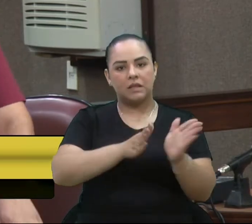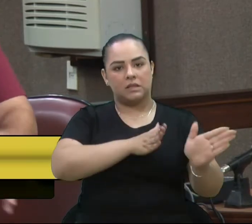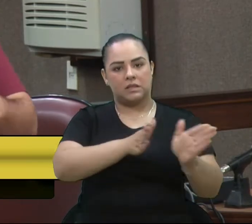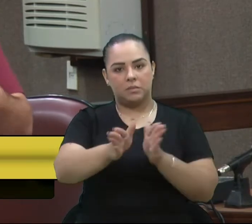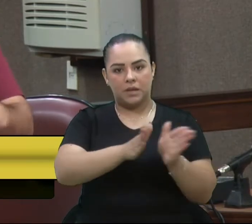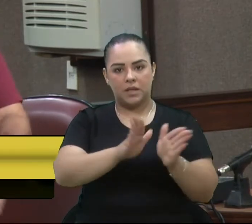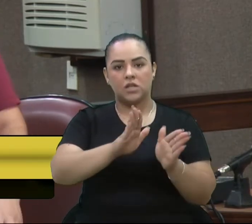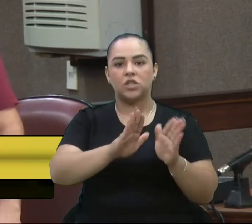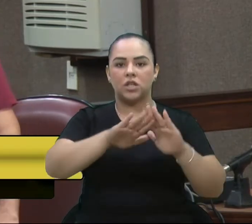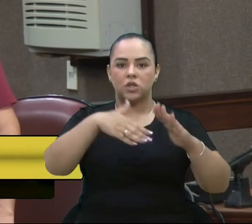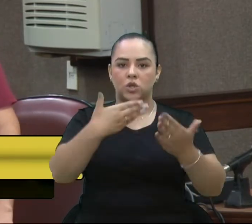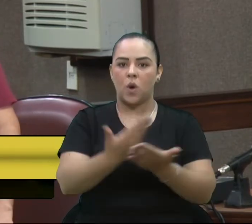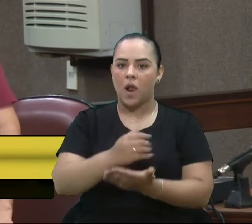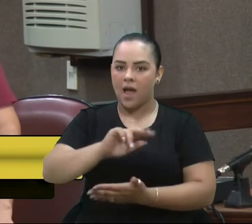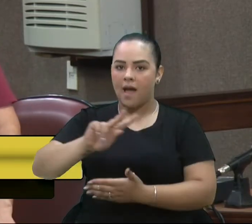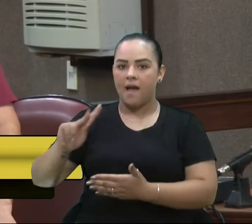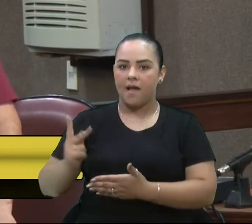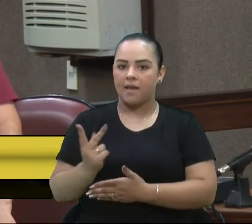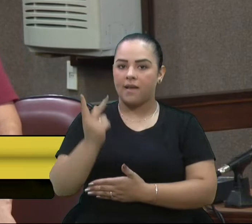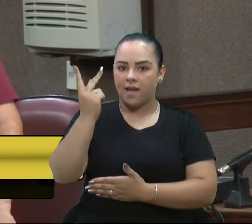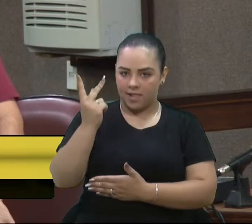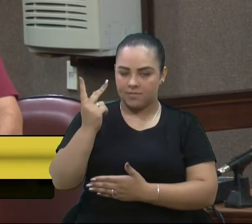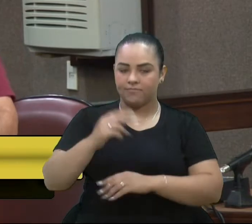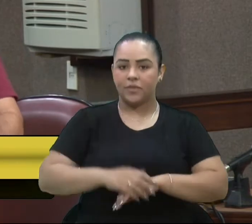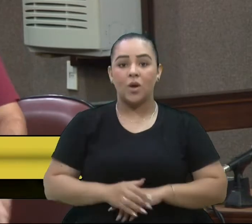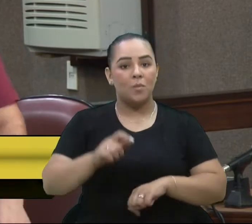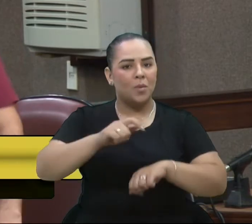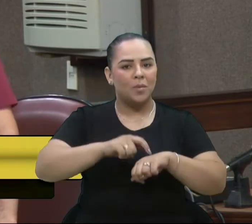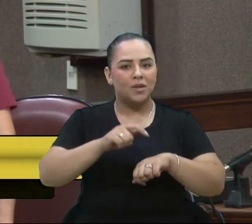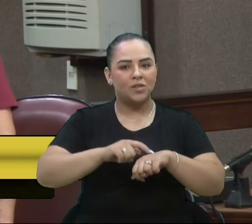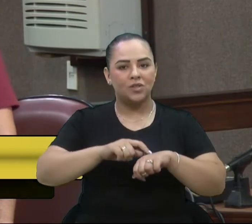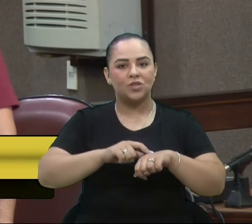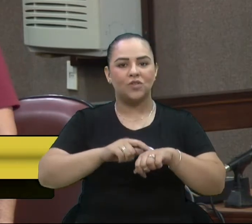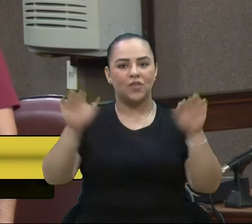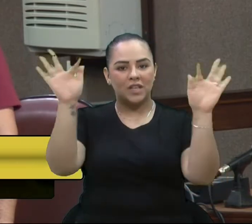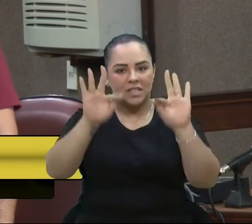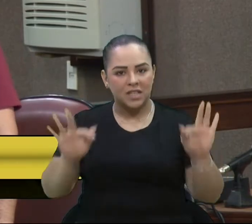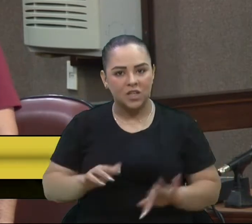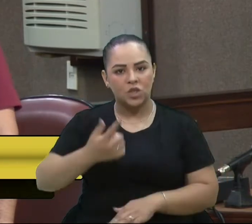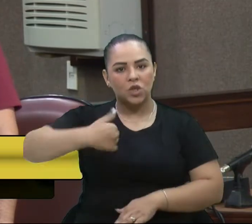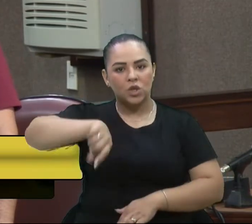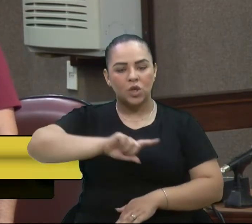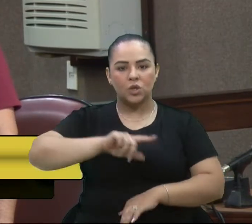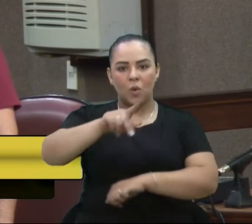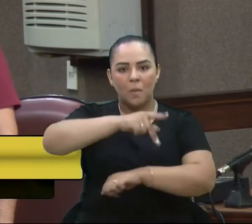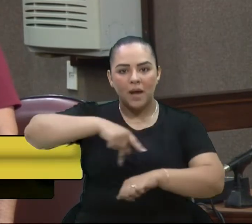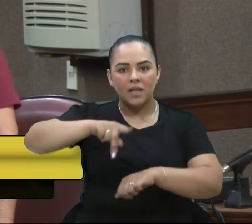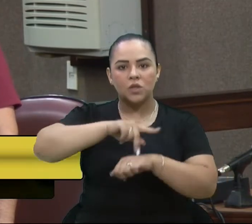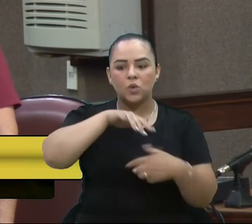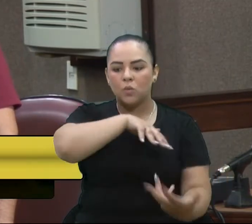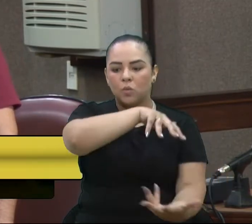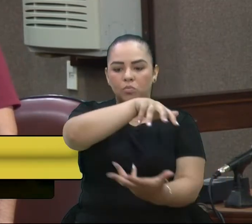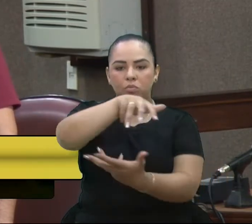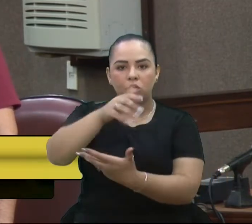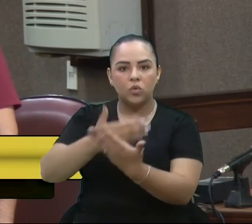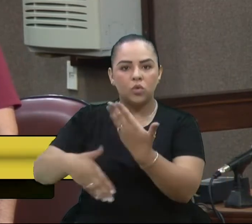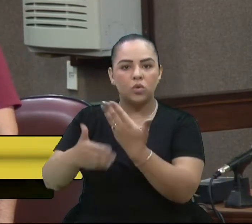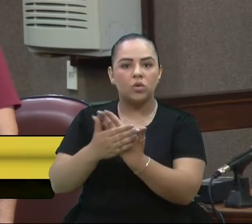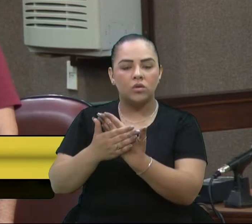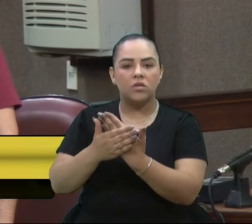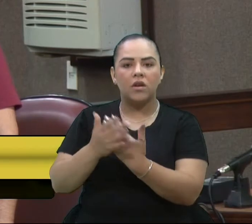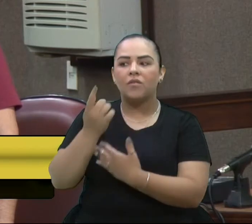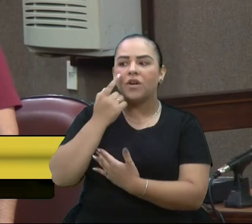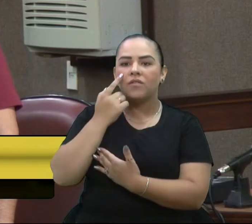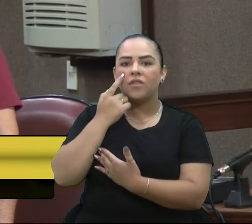momento de alegria que nós estaremos confraternizando com países do mundo inteiro, eles irão ver